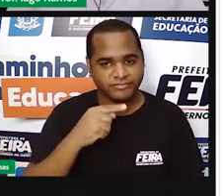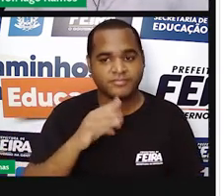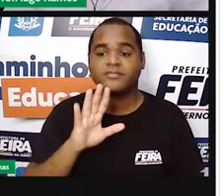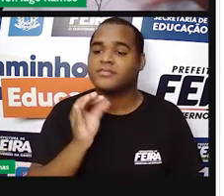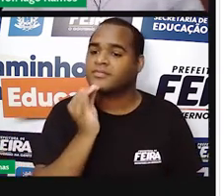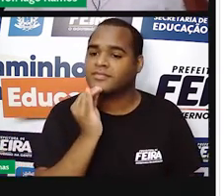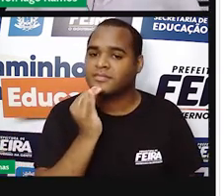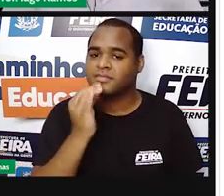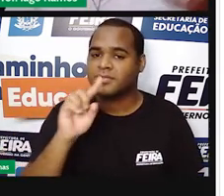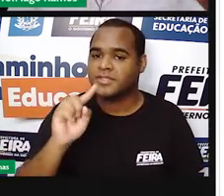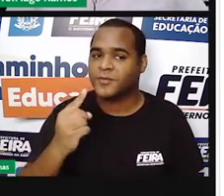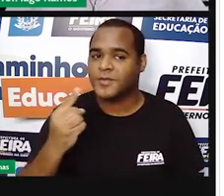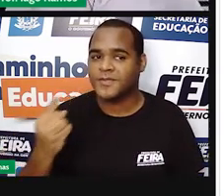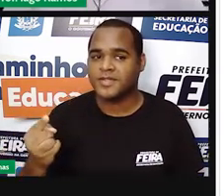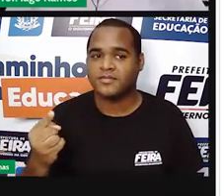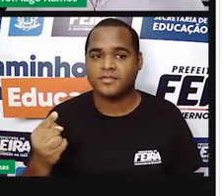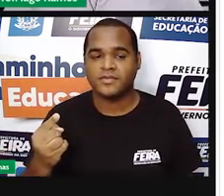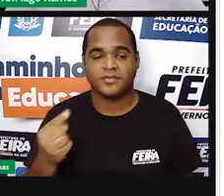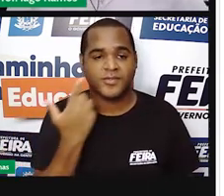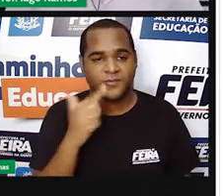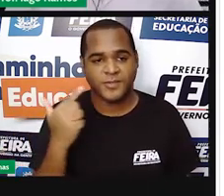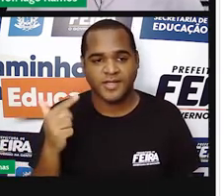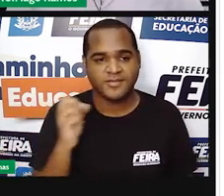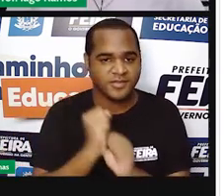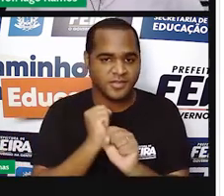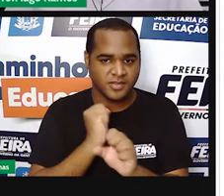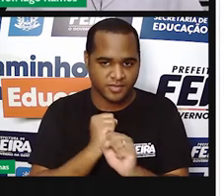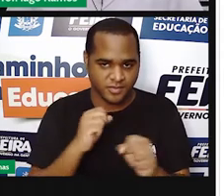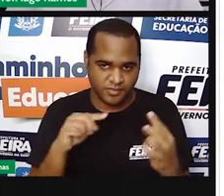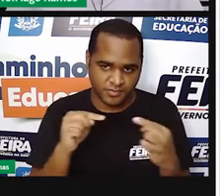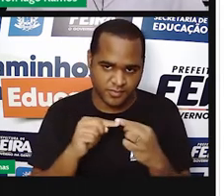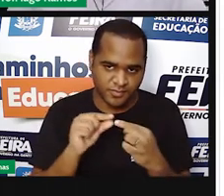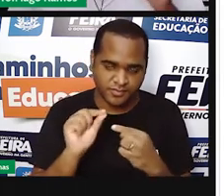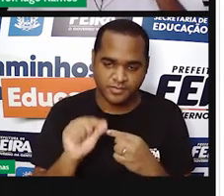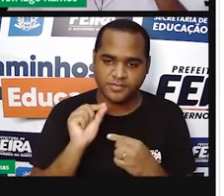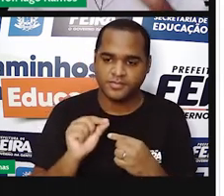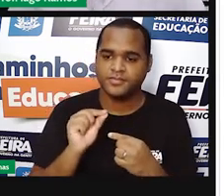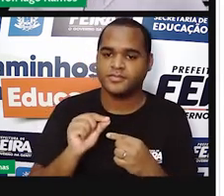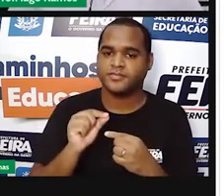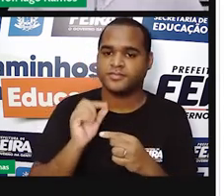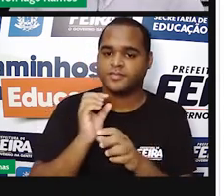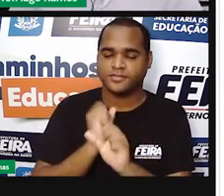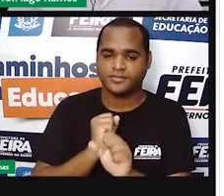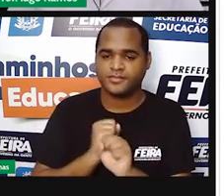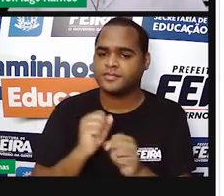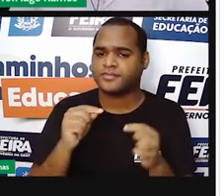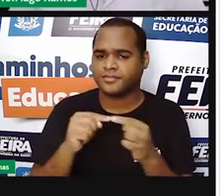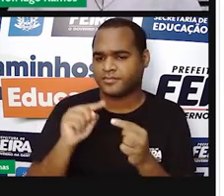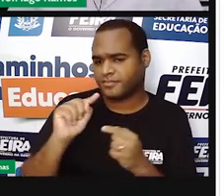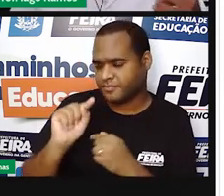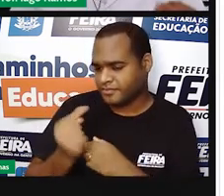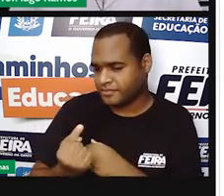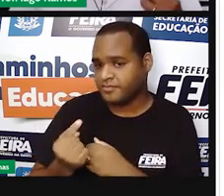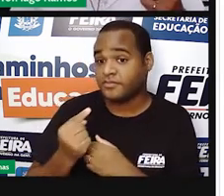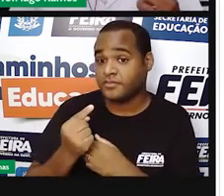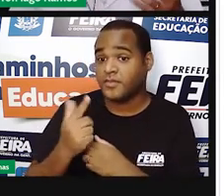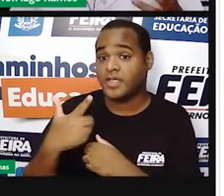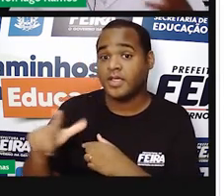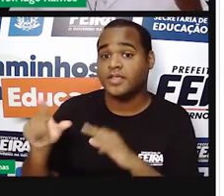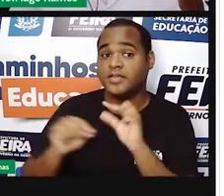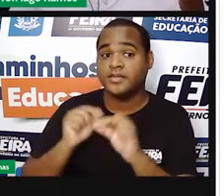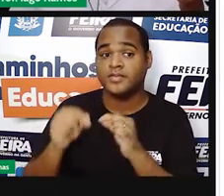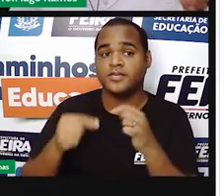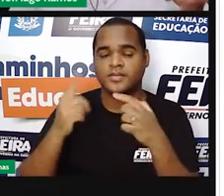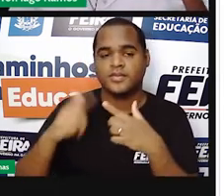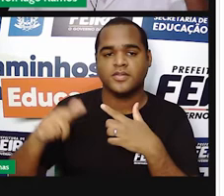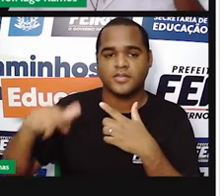as dízimas não periódicas. O que é uma dízima não periódica é quando após a vírgula se repete infinito